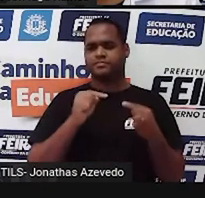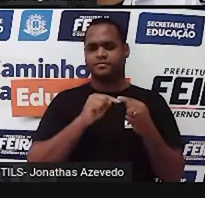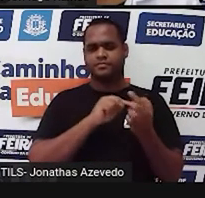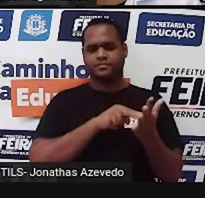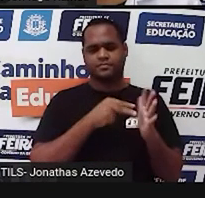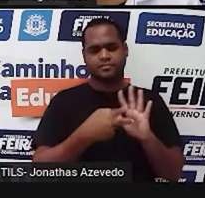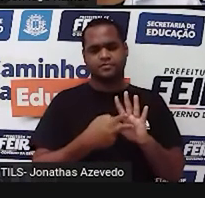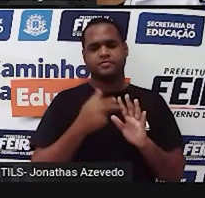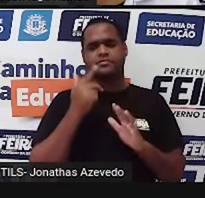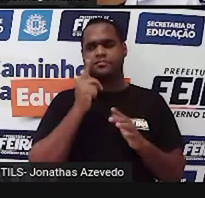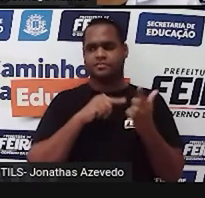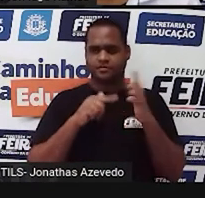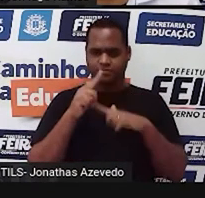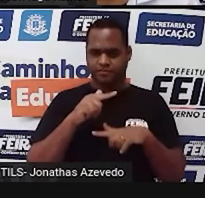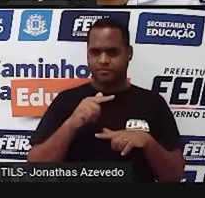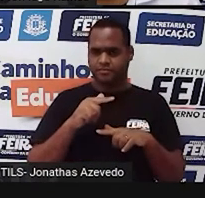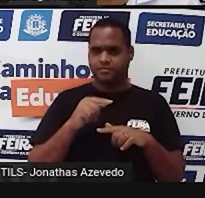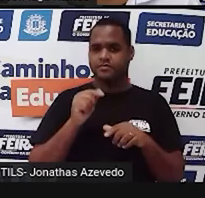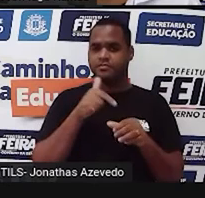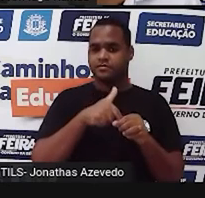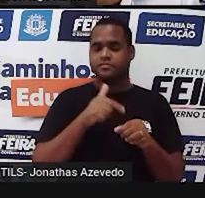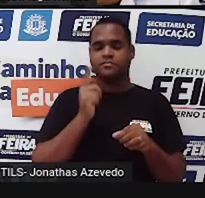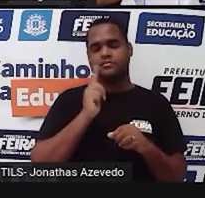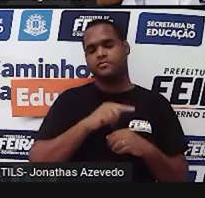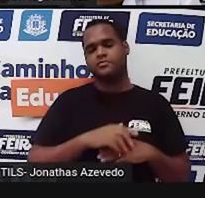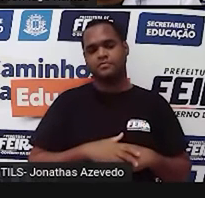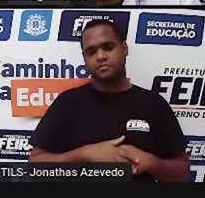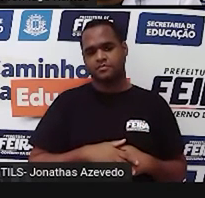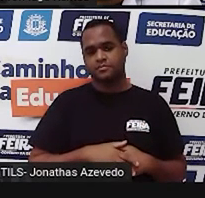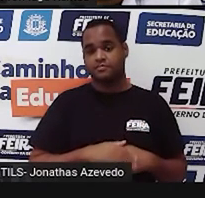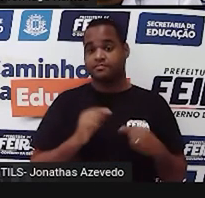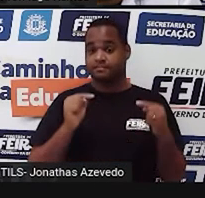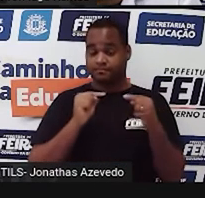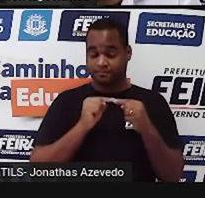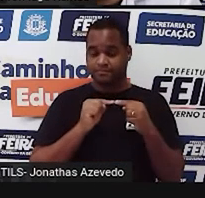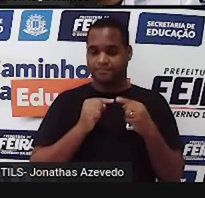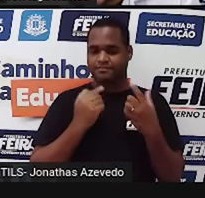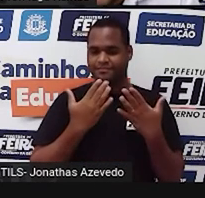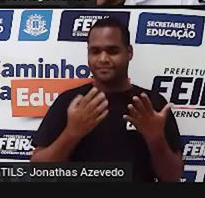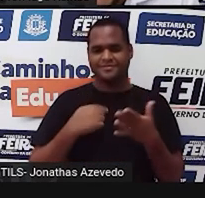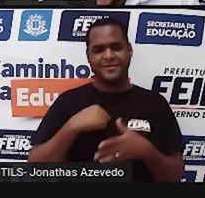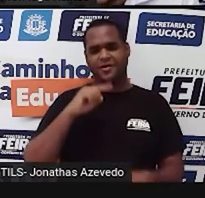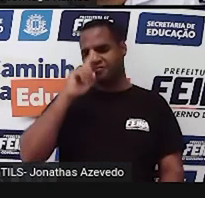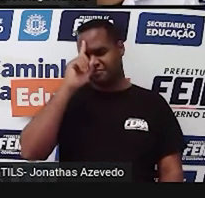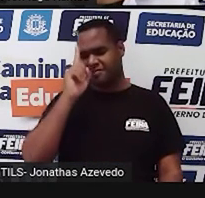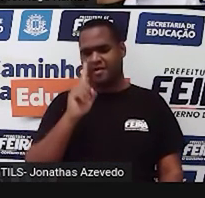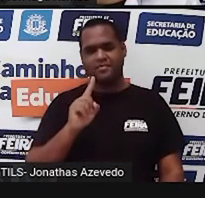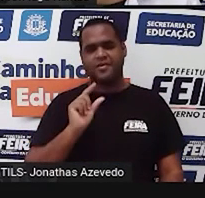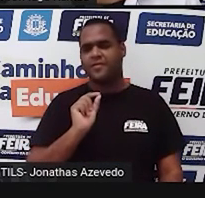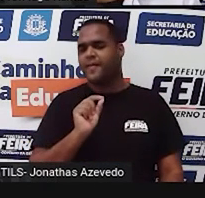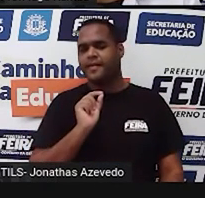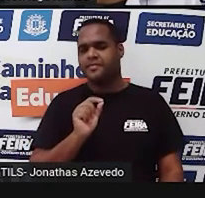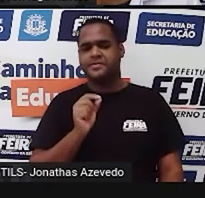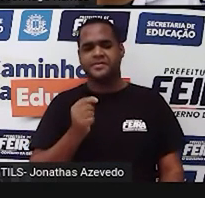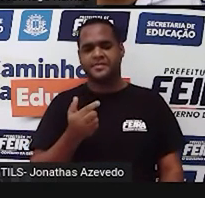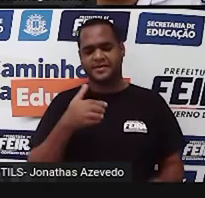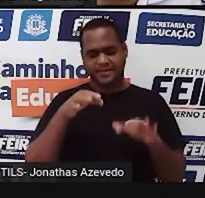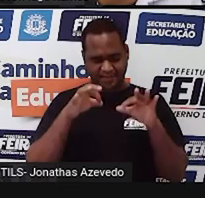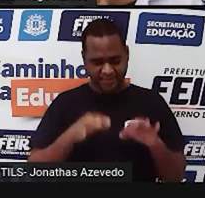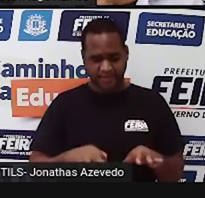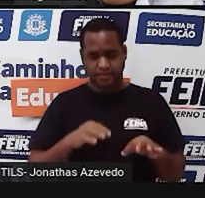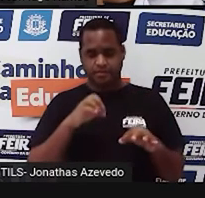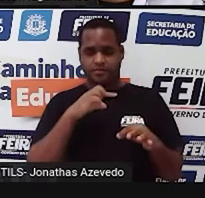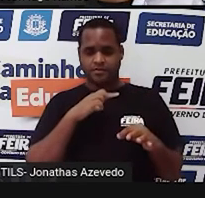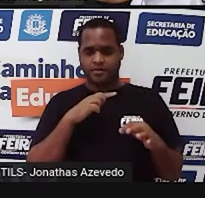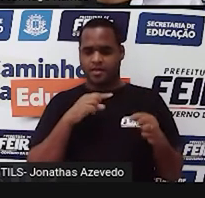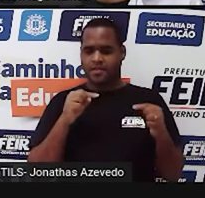uma certa quantidade de combustível? significa que a gente não sabe aqui exatamente